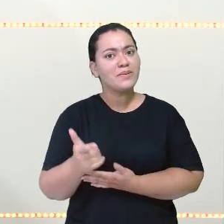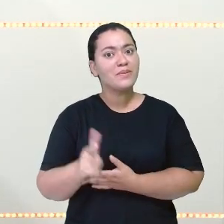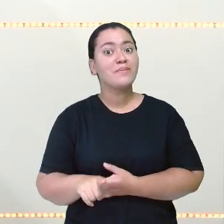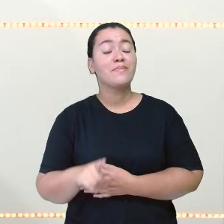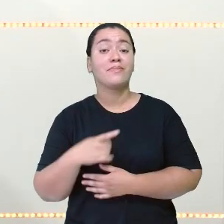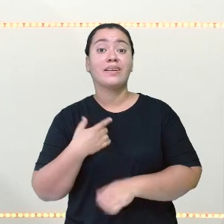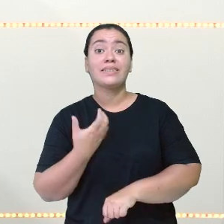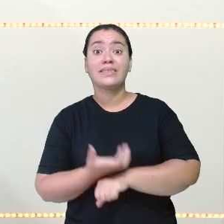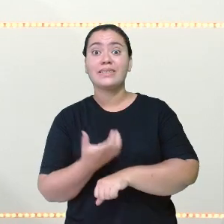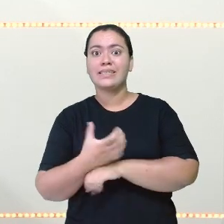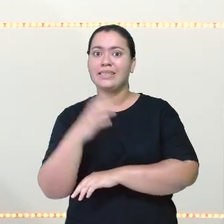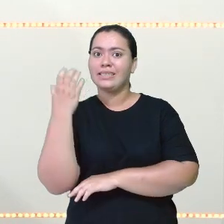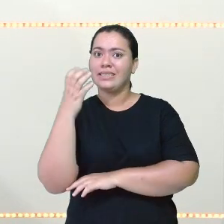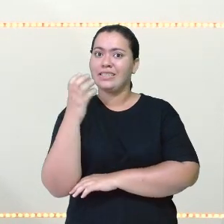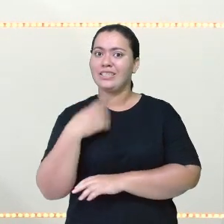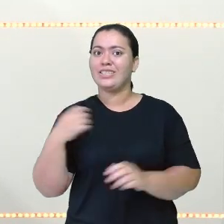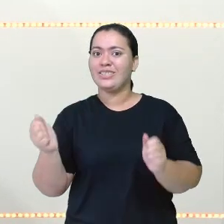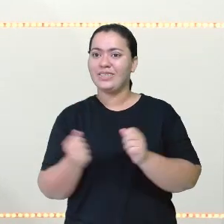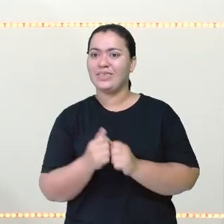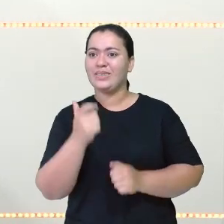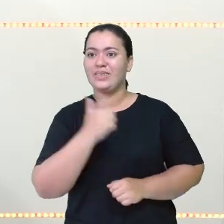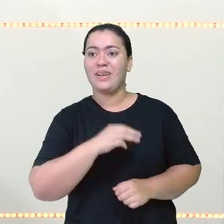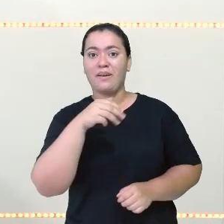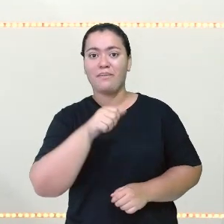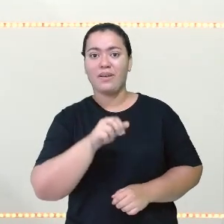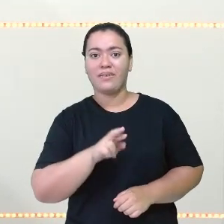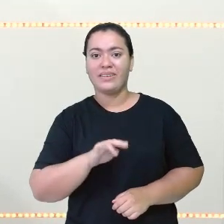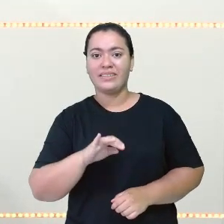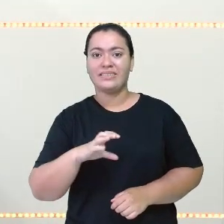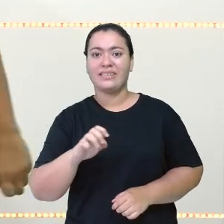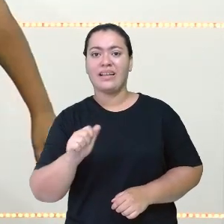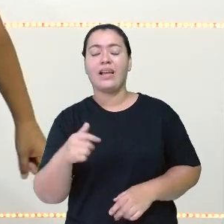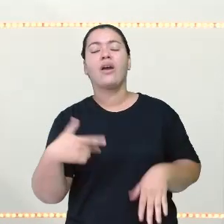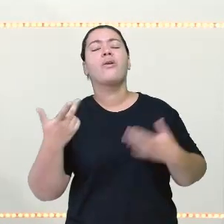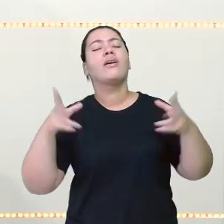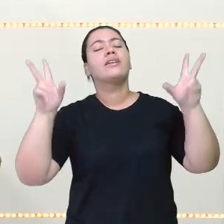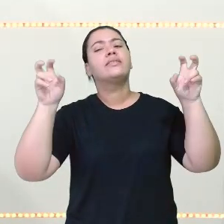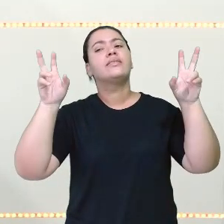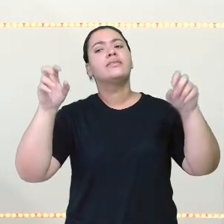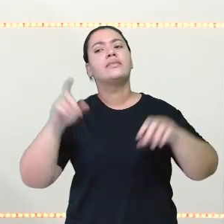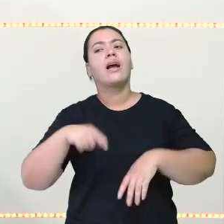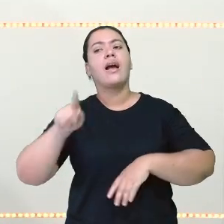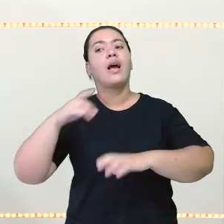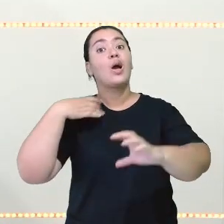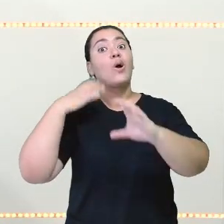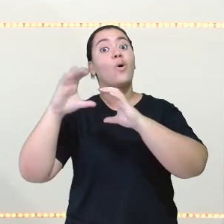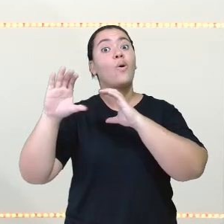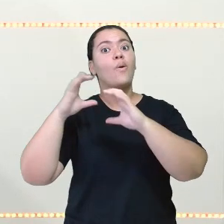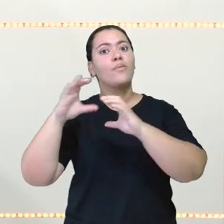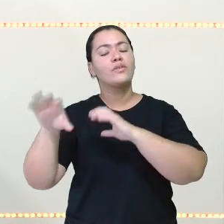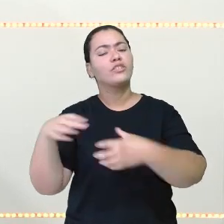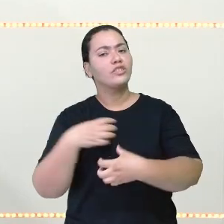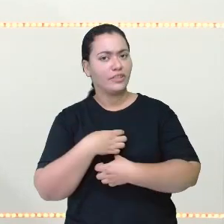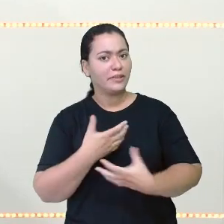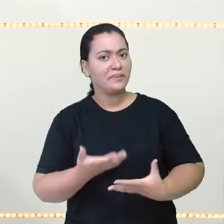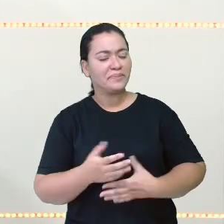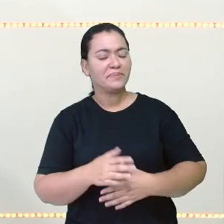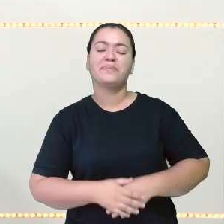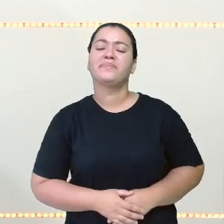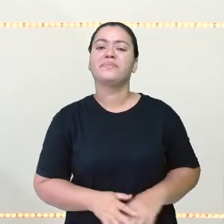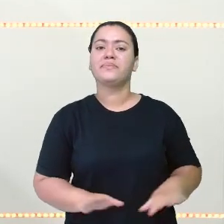ciências hoje com a professora Maurícia Joana e o nosso tema é comunicação, meios de comunicação.